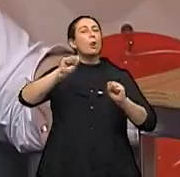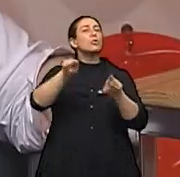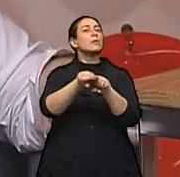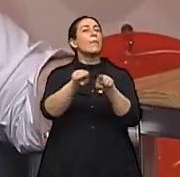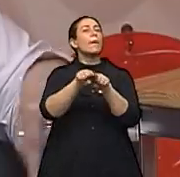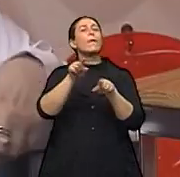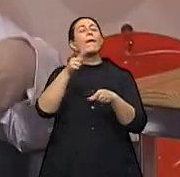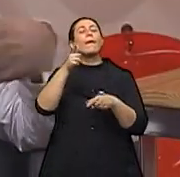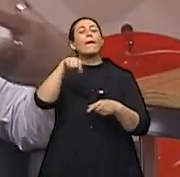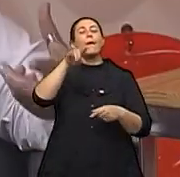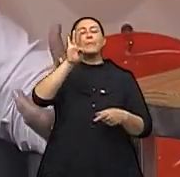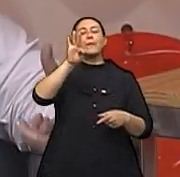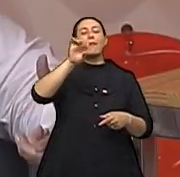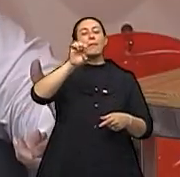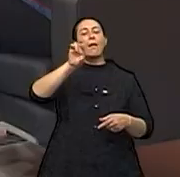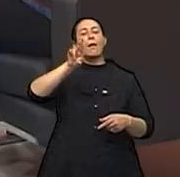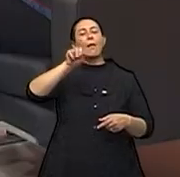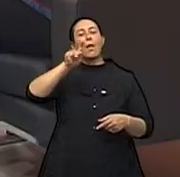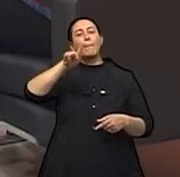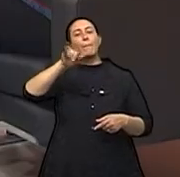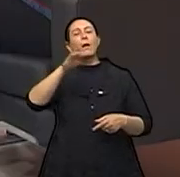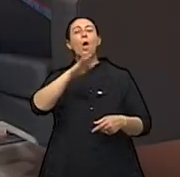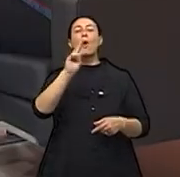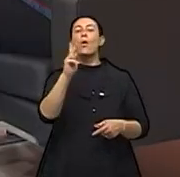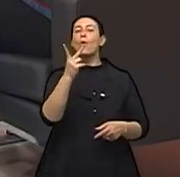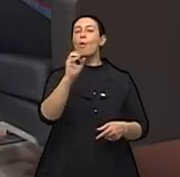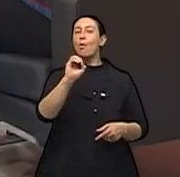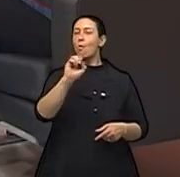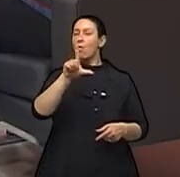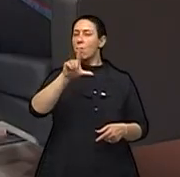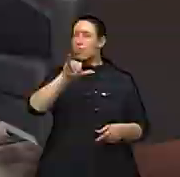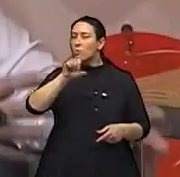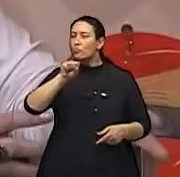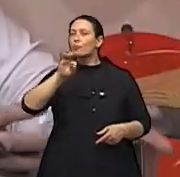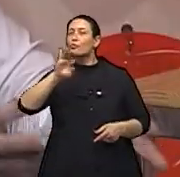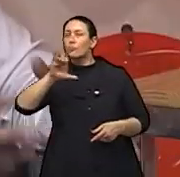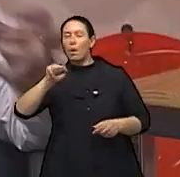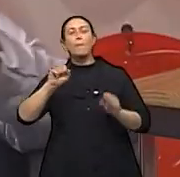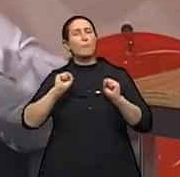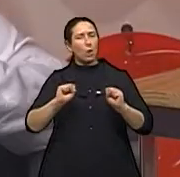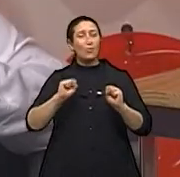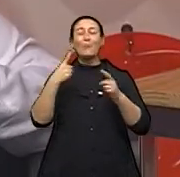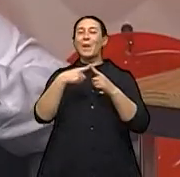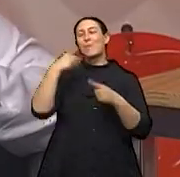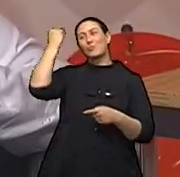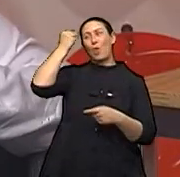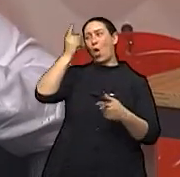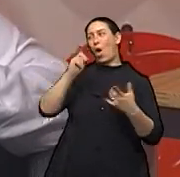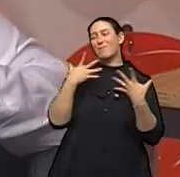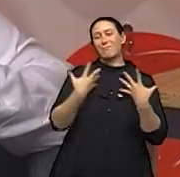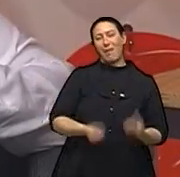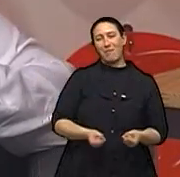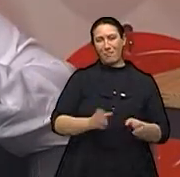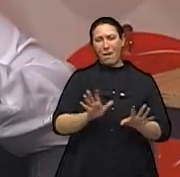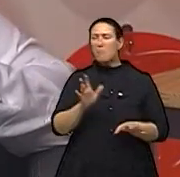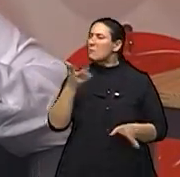que trabalham com Não precisa ter psicologia necessariamente, nem psicanálise. Não, porque a psicologia não aceita a reencarnação.